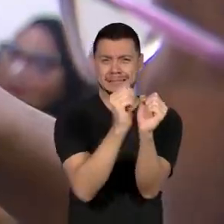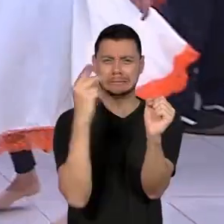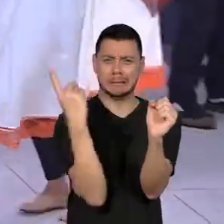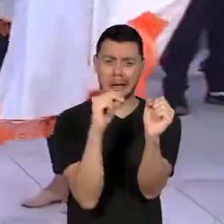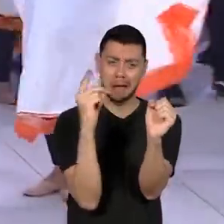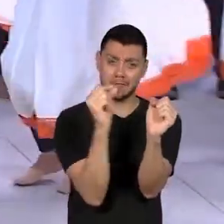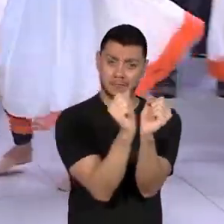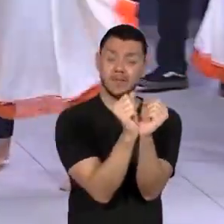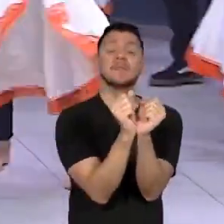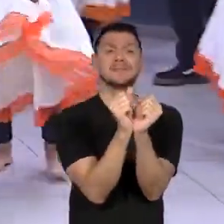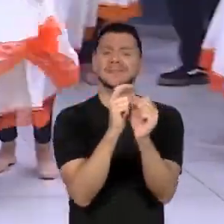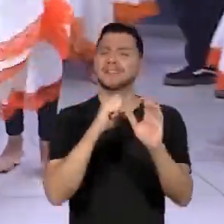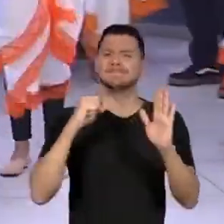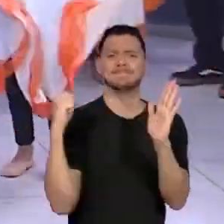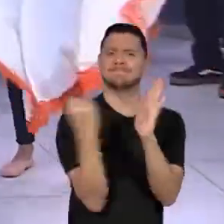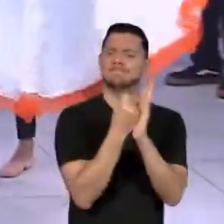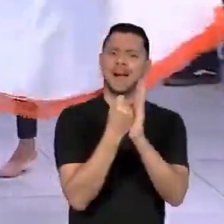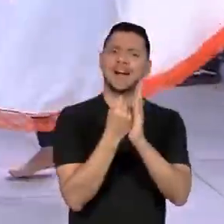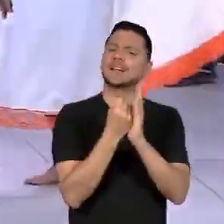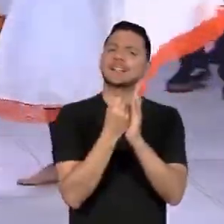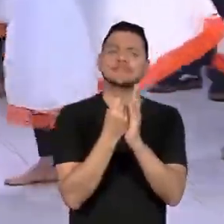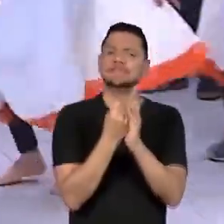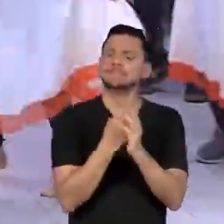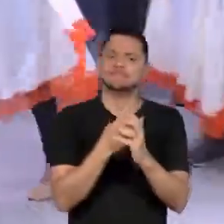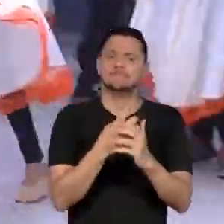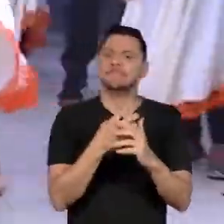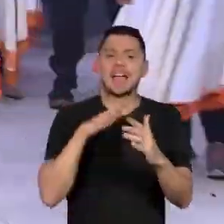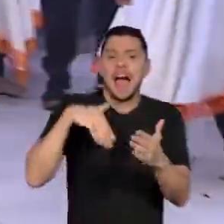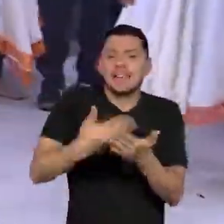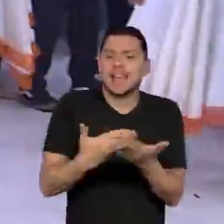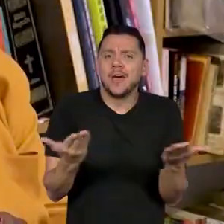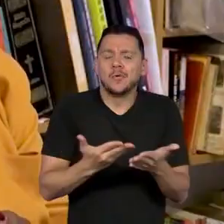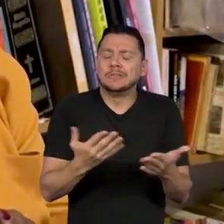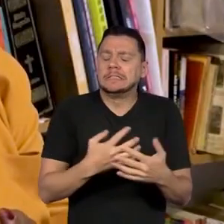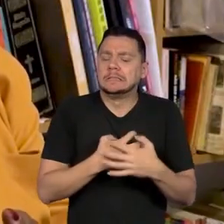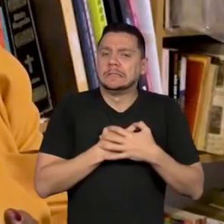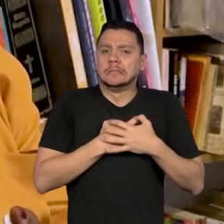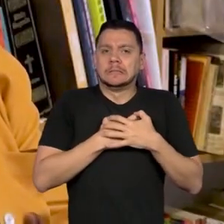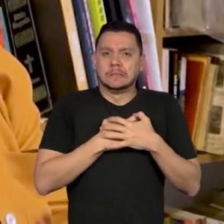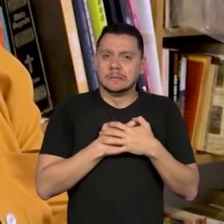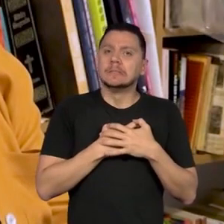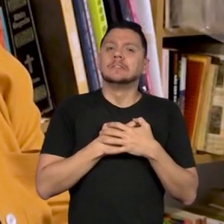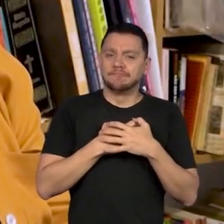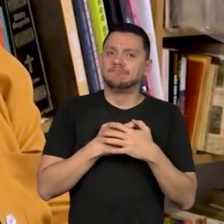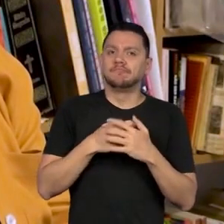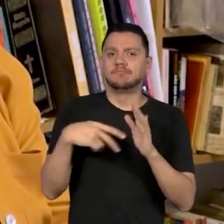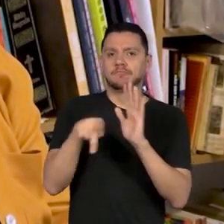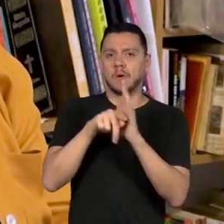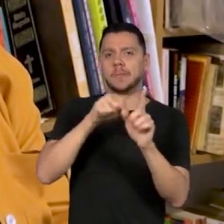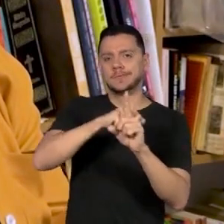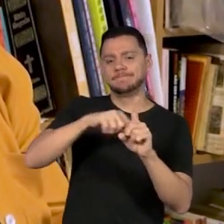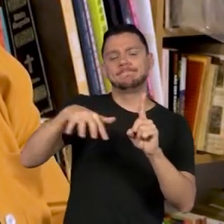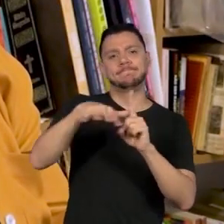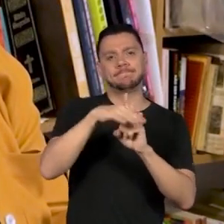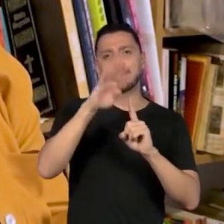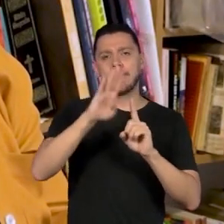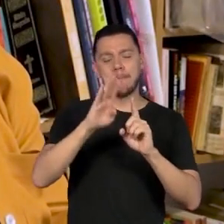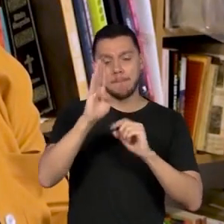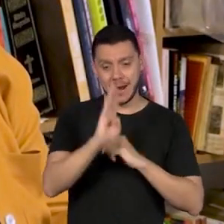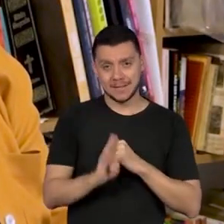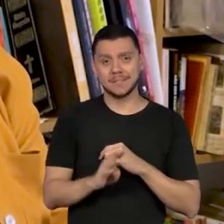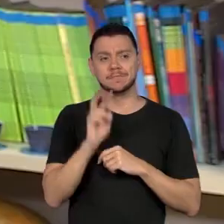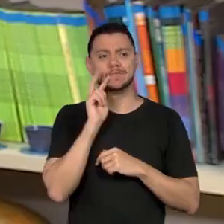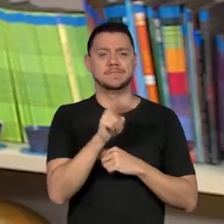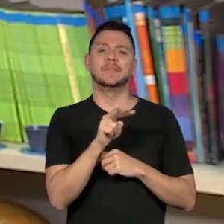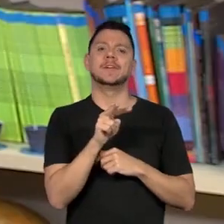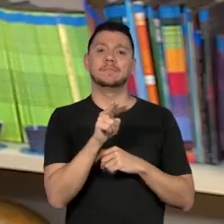profundas que até hoje tem consequência na sociedade brasileira. Então é preciso ainda expurgar essa